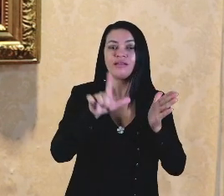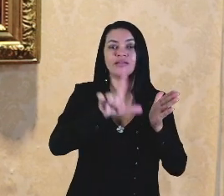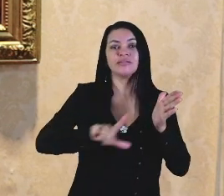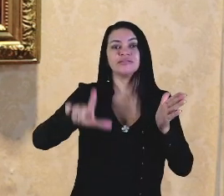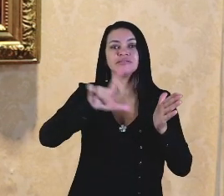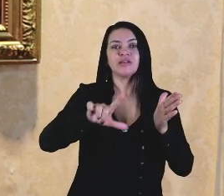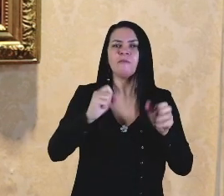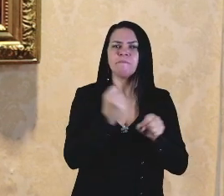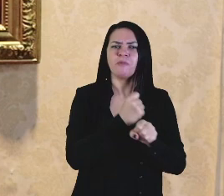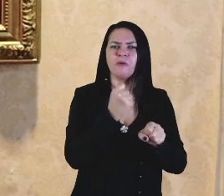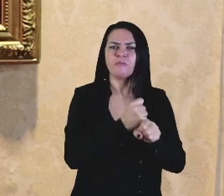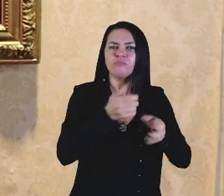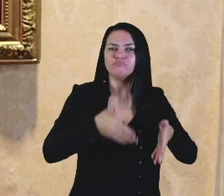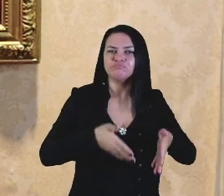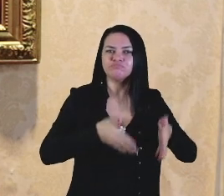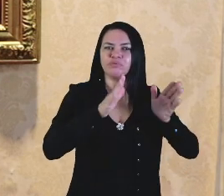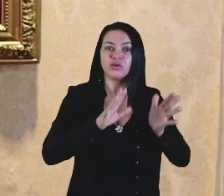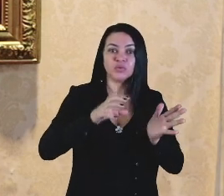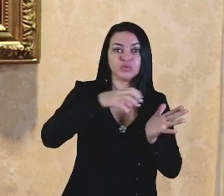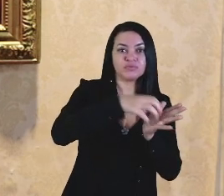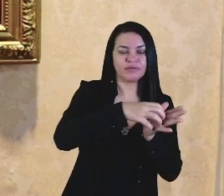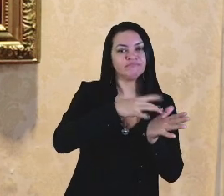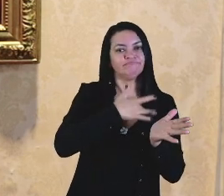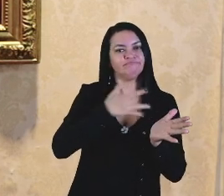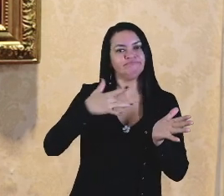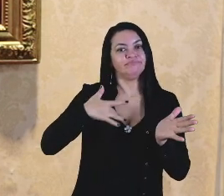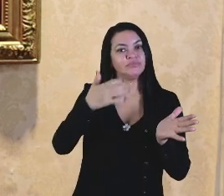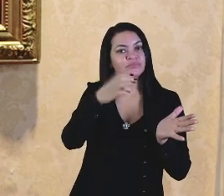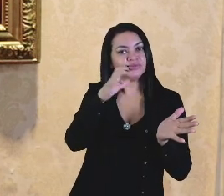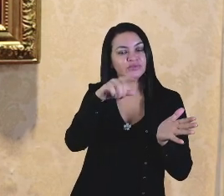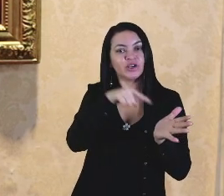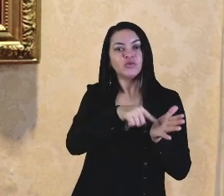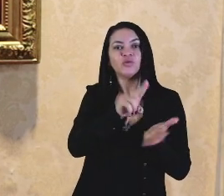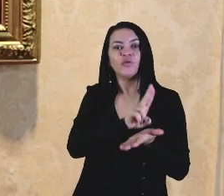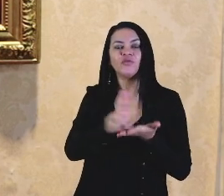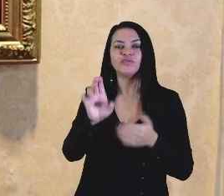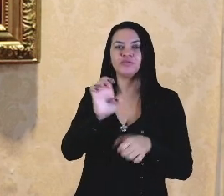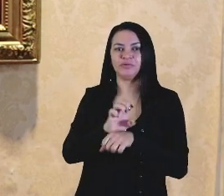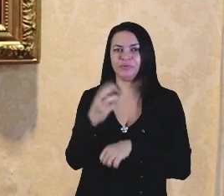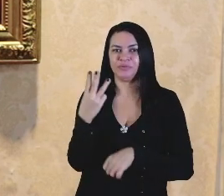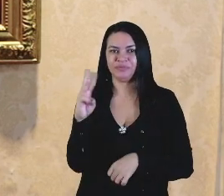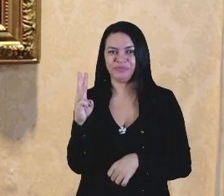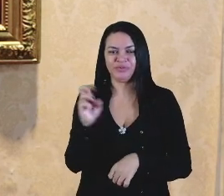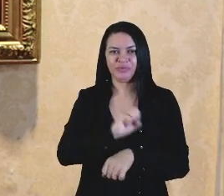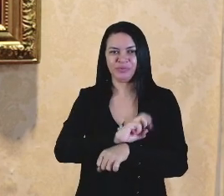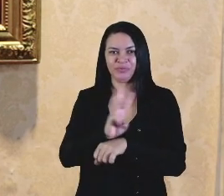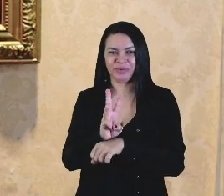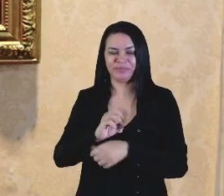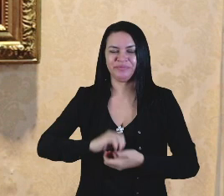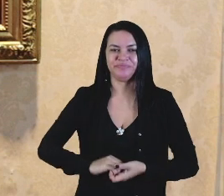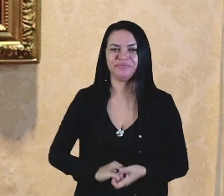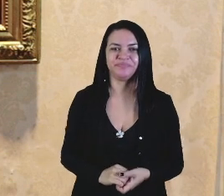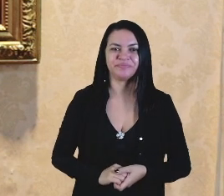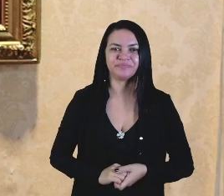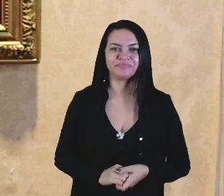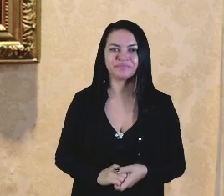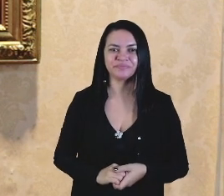ampliação do prédio do Centro de Ciências da Saúde da Universidade Estadual do Maranhão, UEMA.